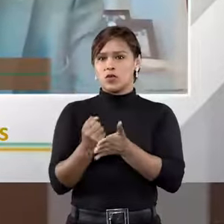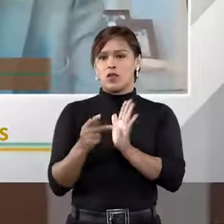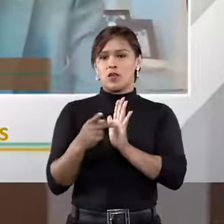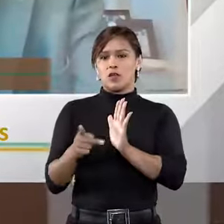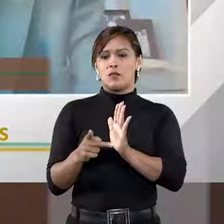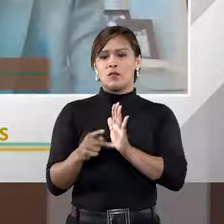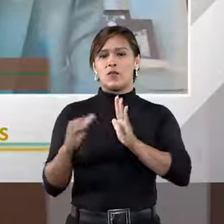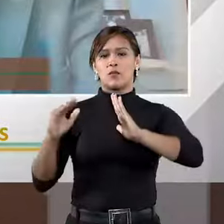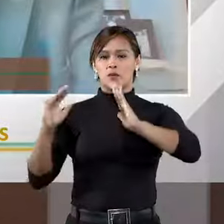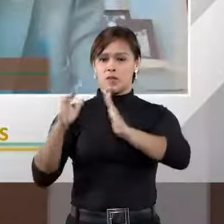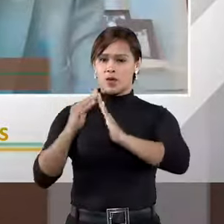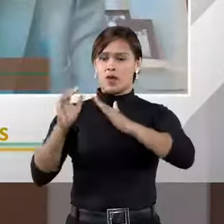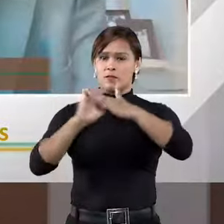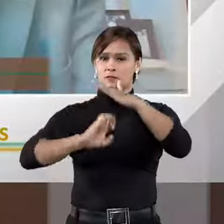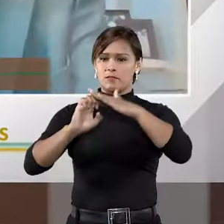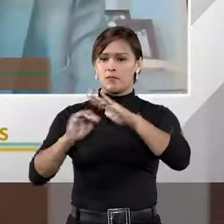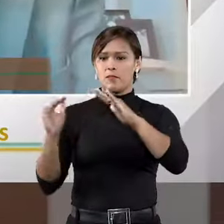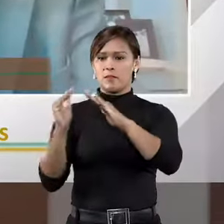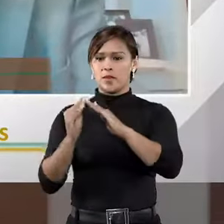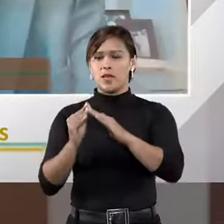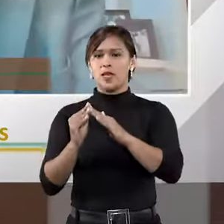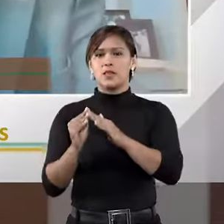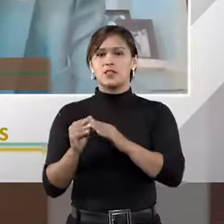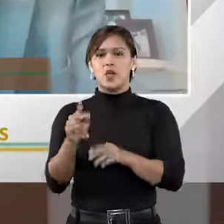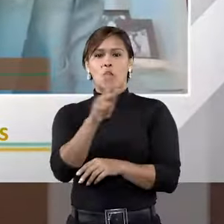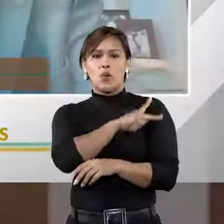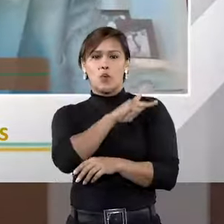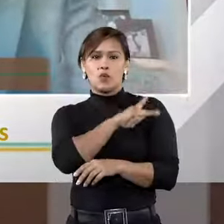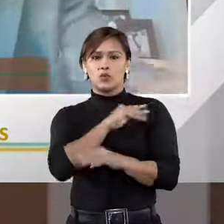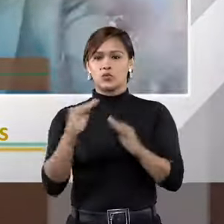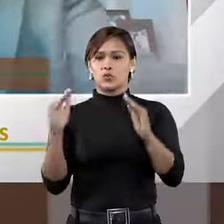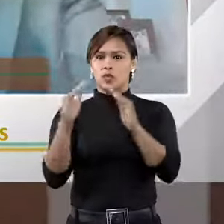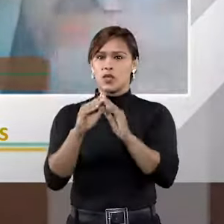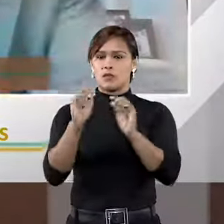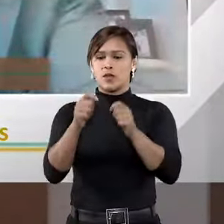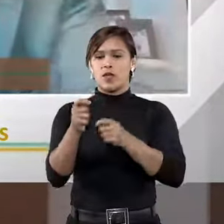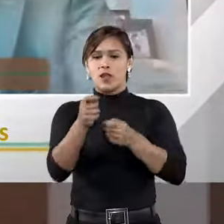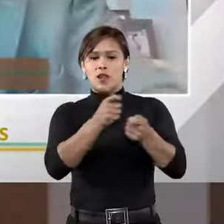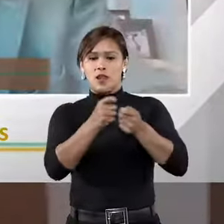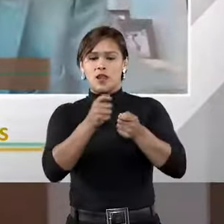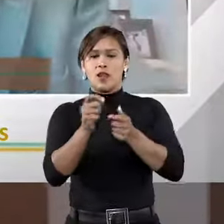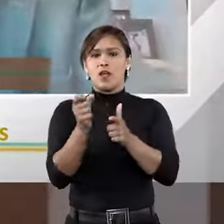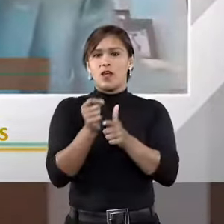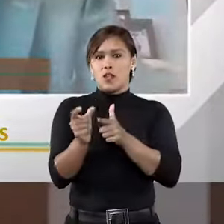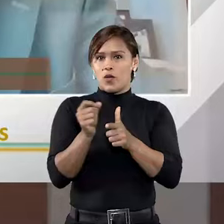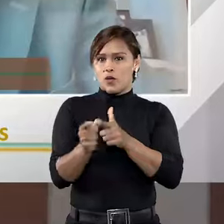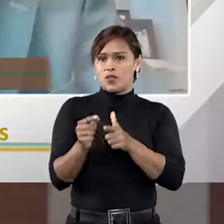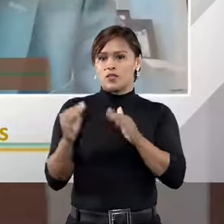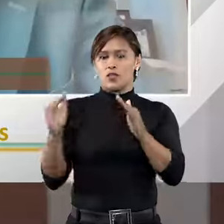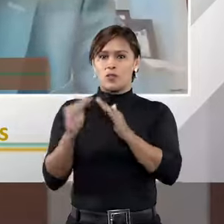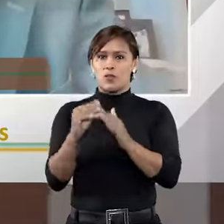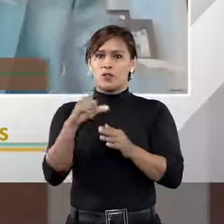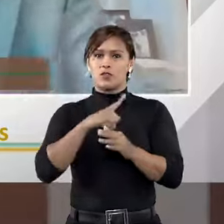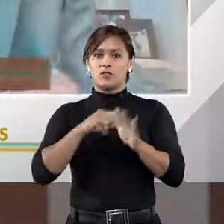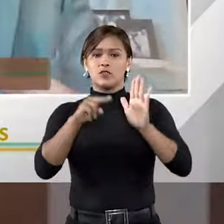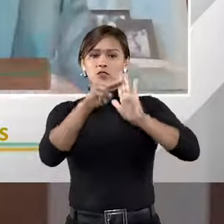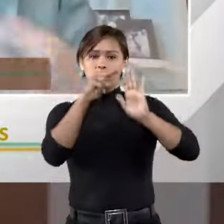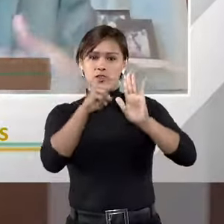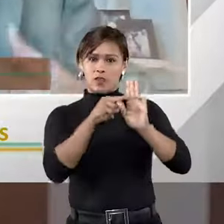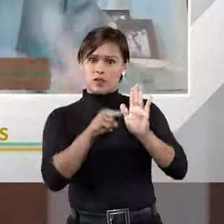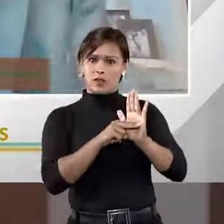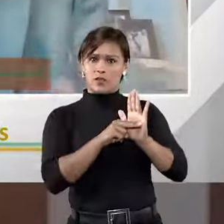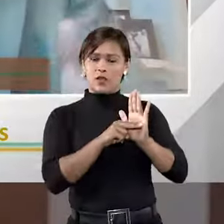que a imobiliária faz com o dono do imóvel para ela ser a corretora na alocação do imóvel, tinha a cláusula,